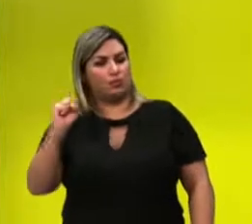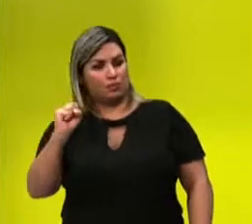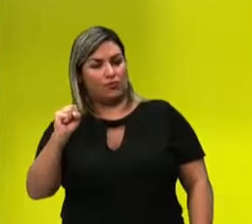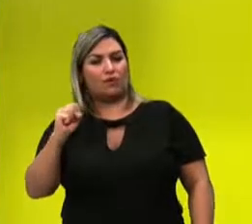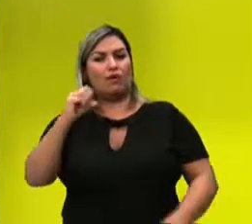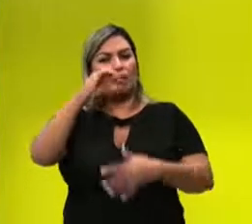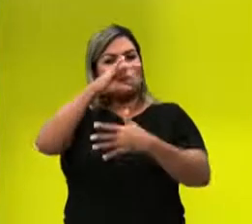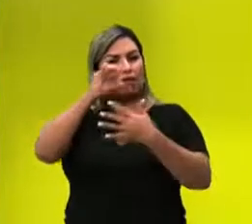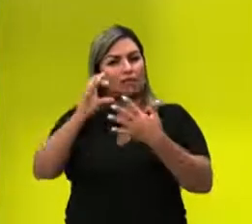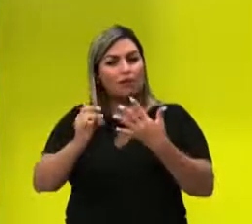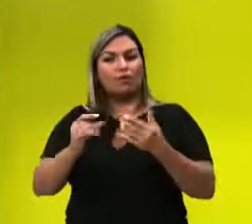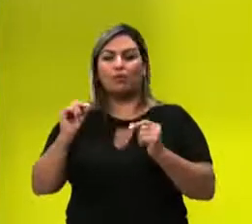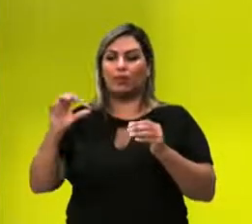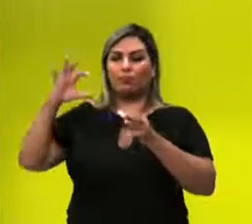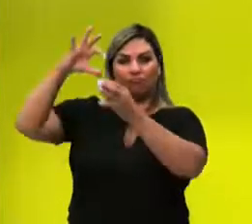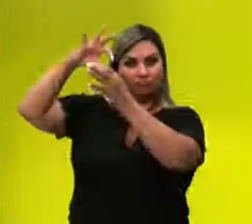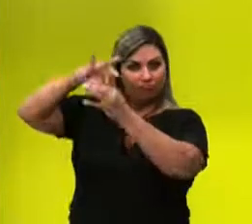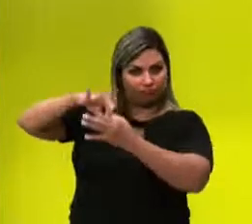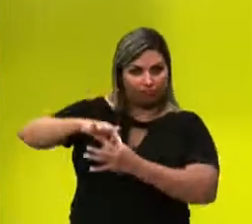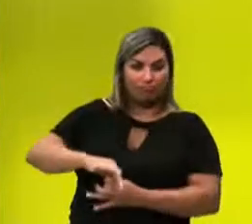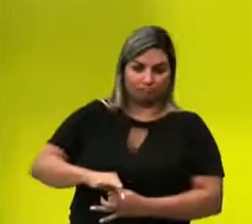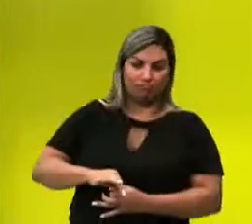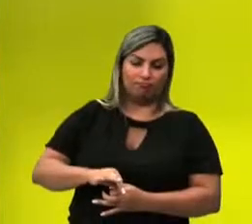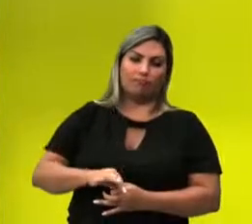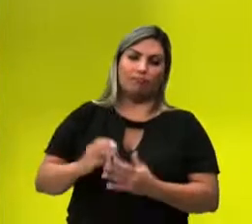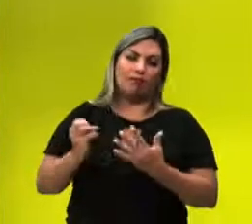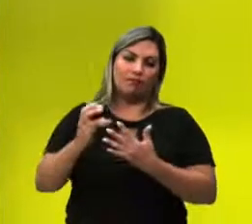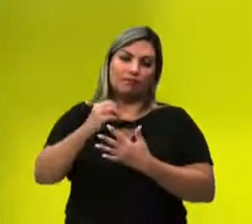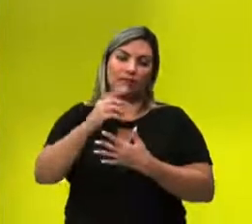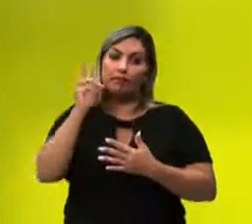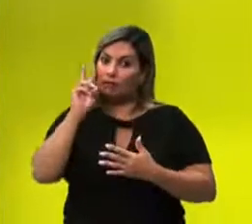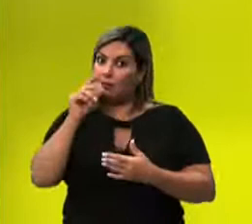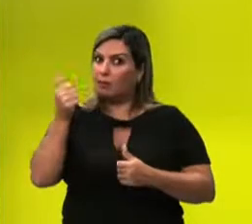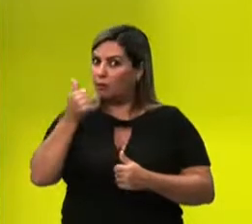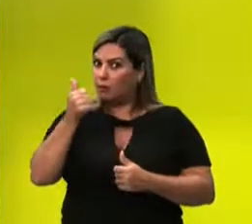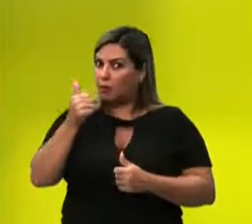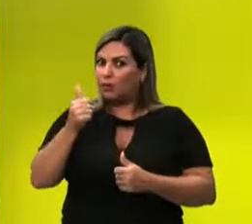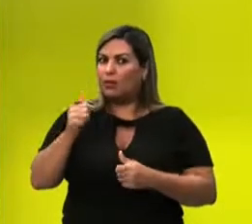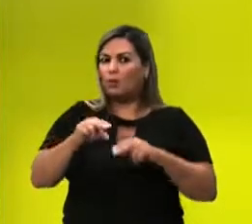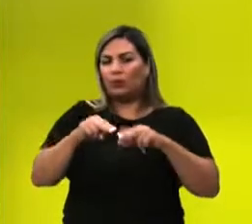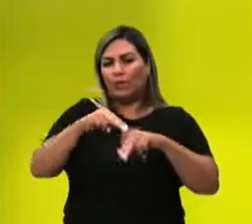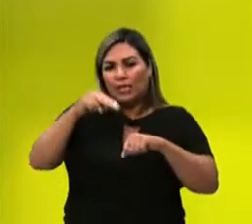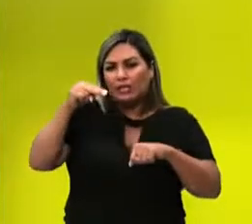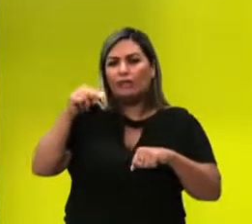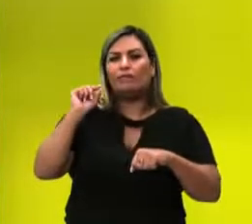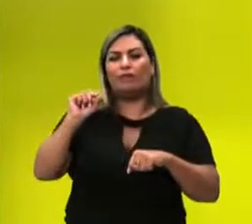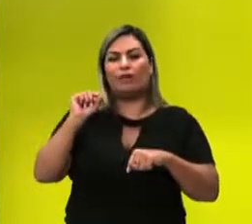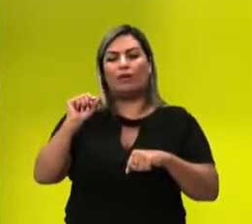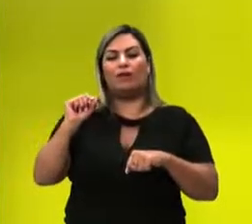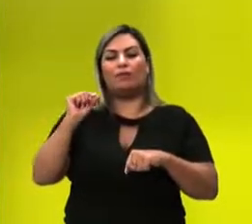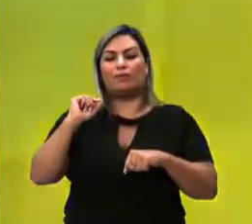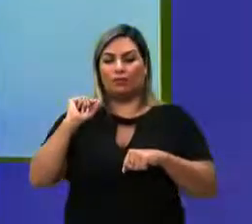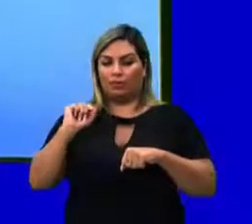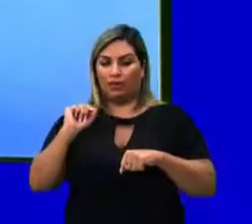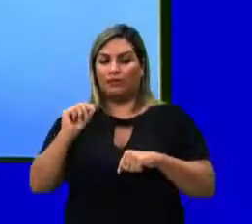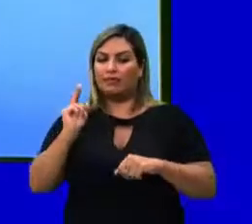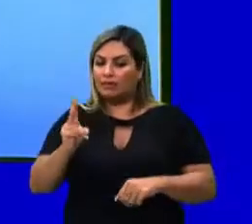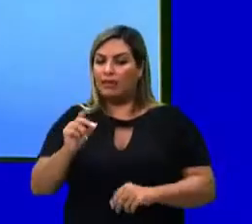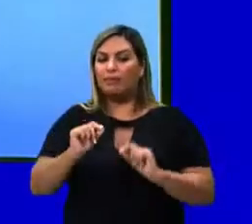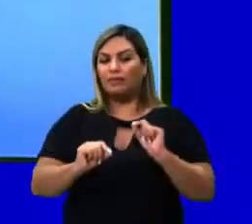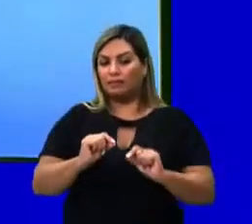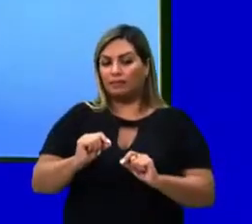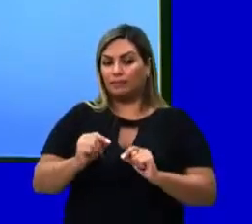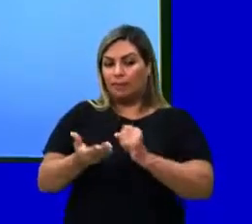ser cada um desses elos da cadeia. Lembrando que o primeiro nível trófico é ocupado sempre por quem?